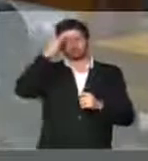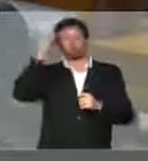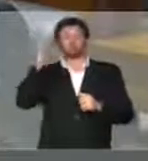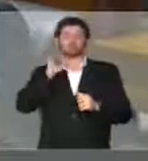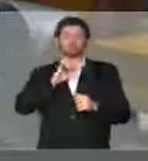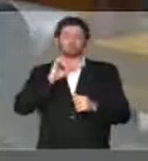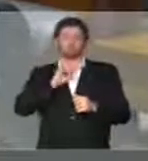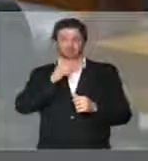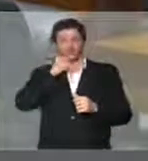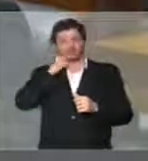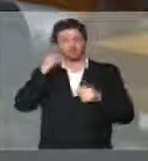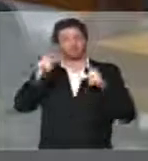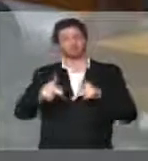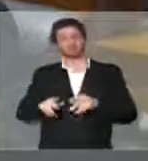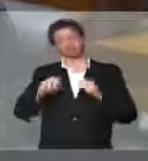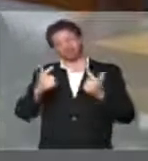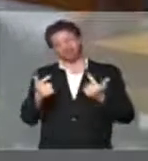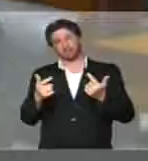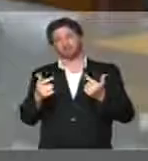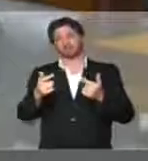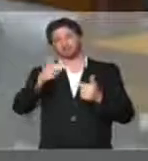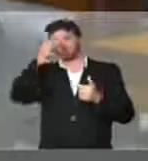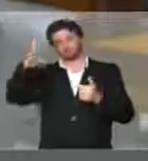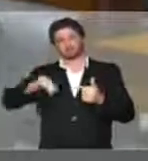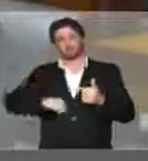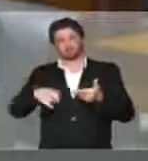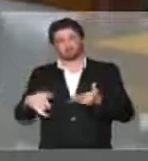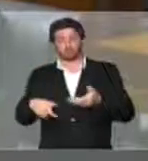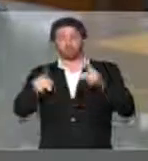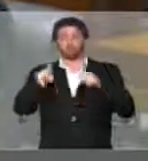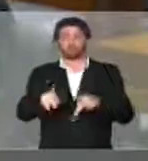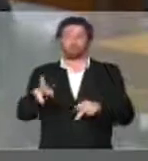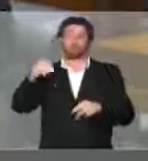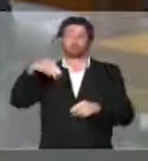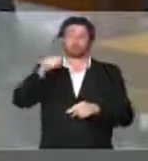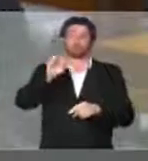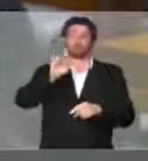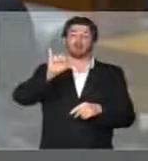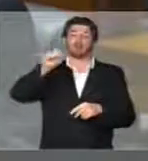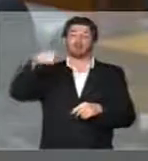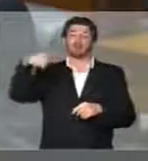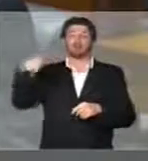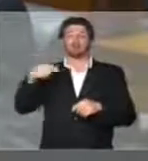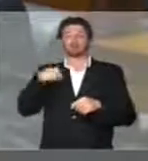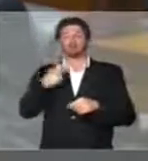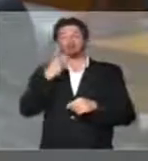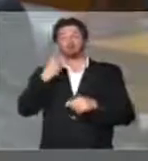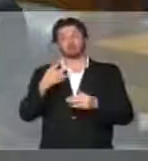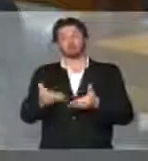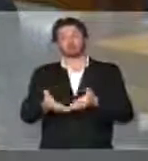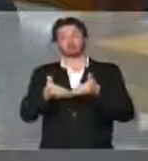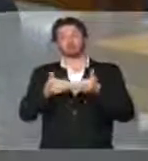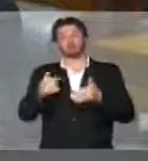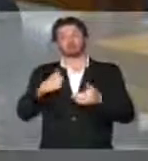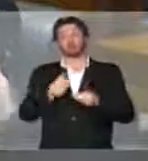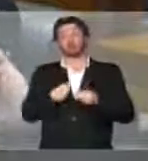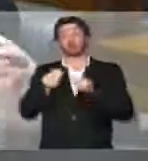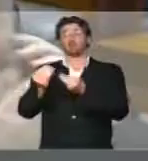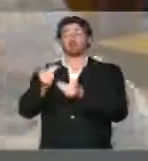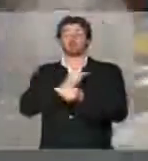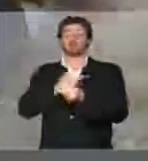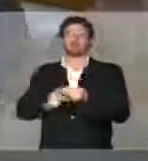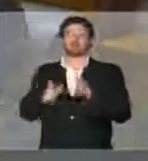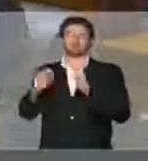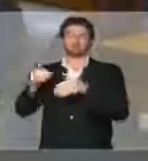povo brasileiro, e é claro, principalmente para as vítimas, para o povo de Mariana. Eu queria registrar aqui um apelo que eu levarei amanhã ao